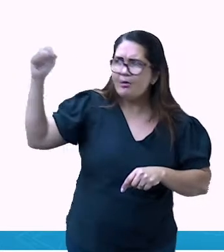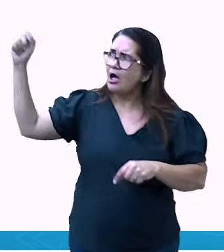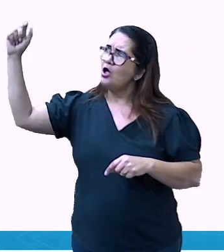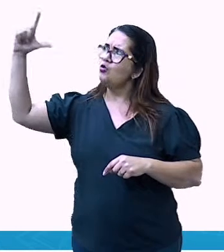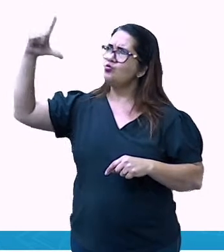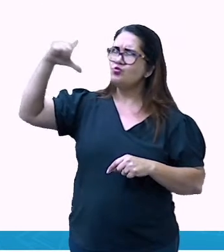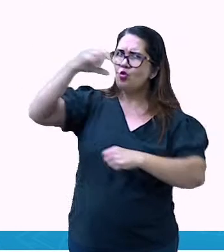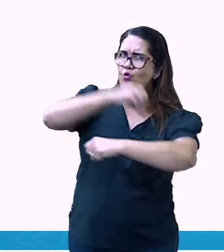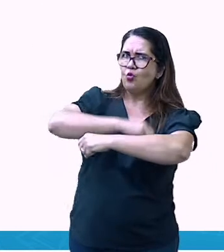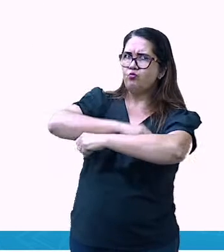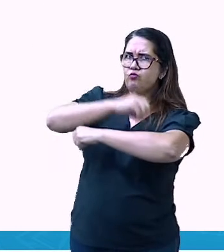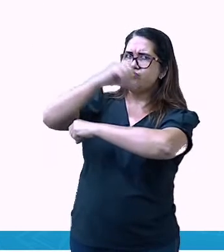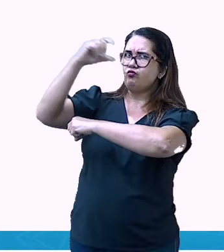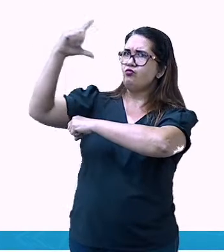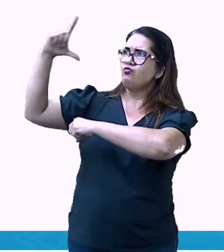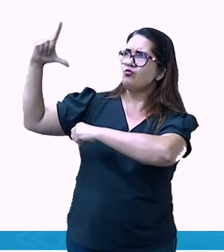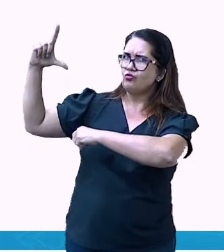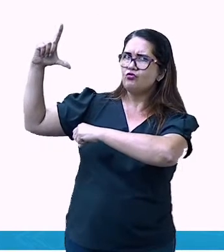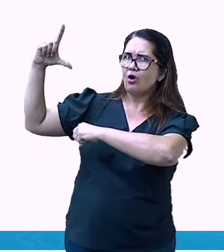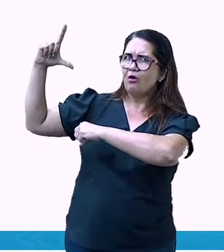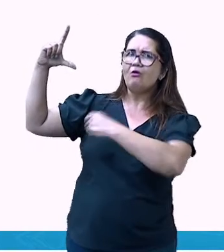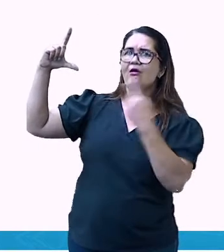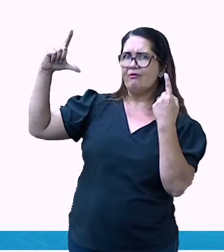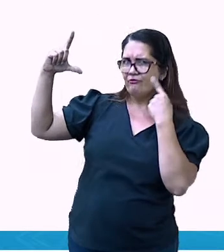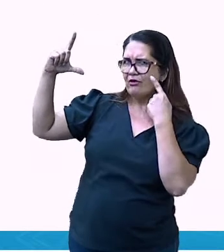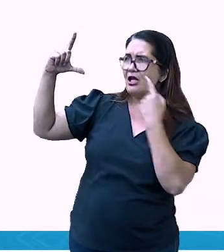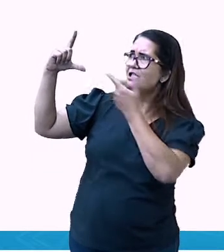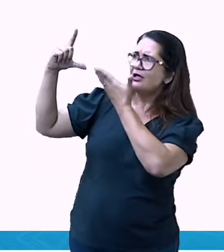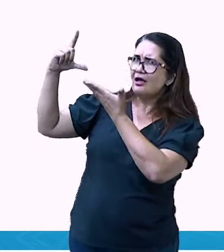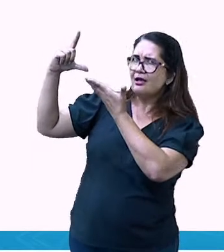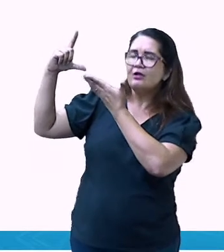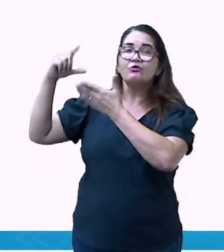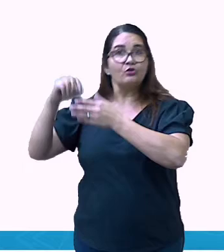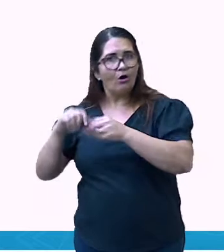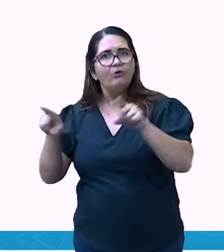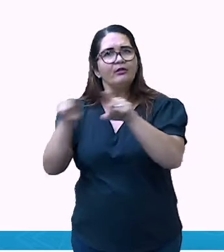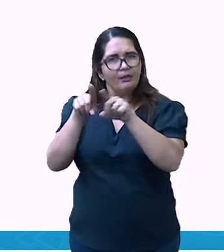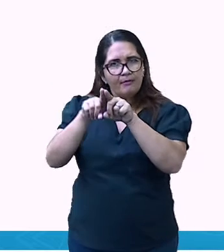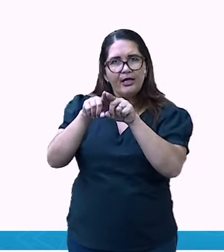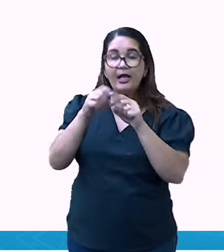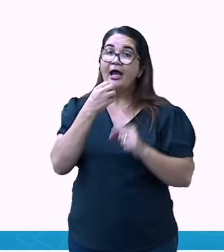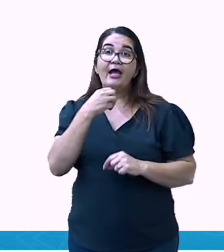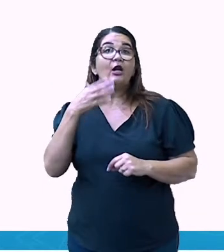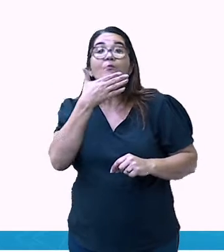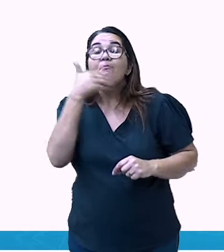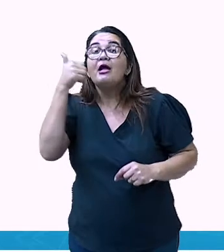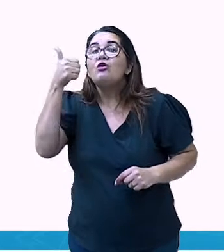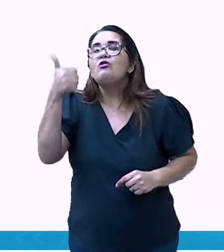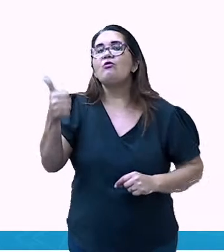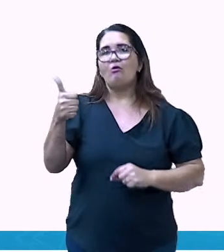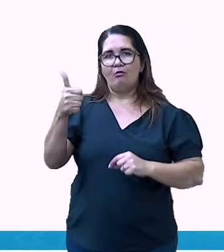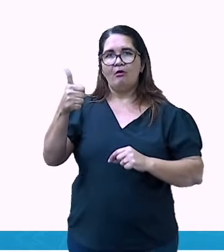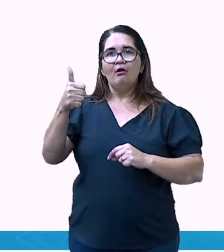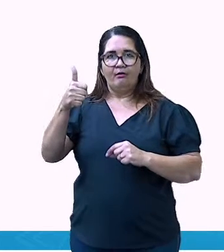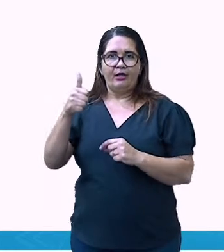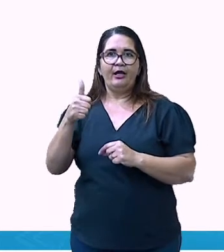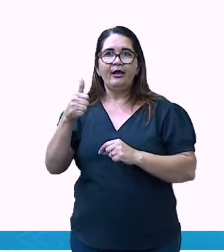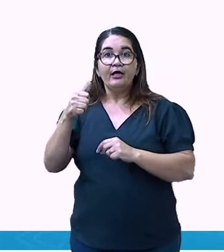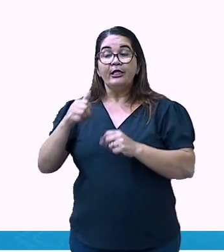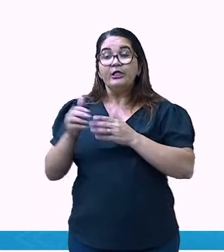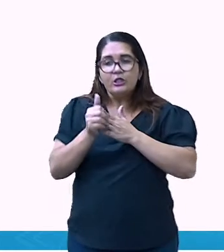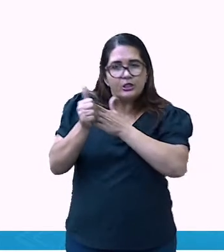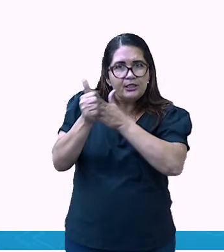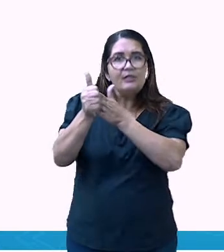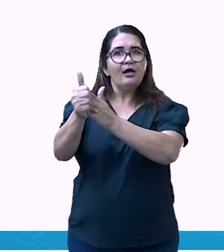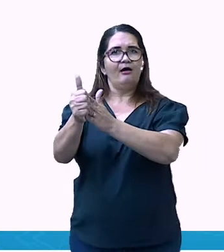localização. Além do sol, a gente sabe, por exemplo, que a lua e as estrelas, as constelações, elas também